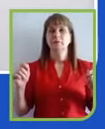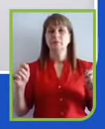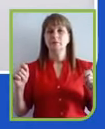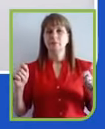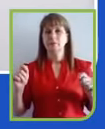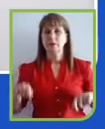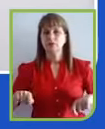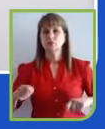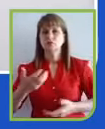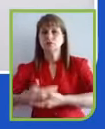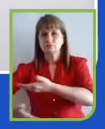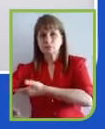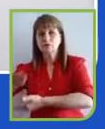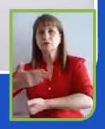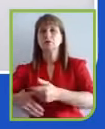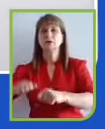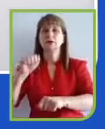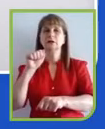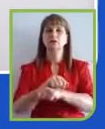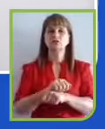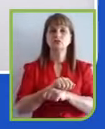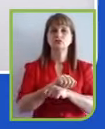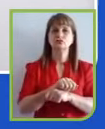adesão de muito mais empresas.